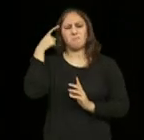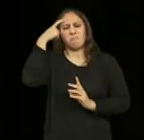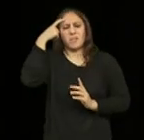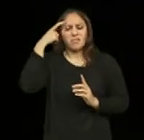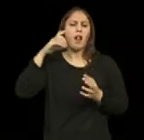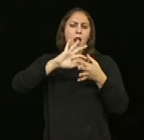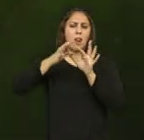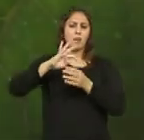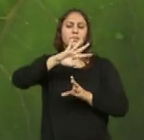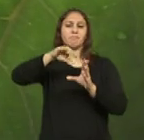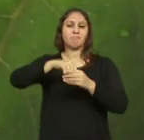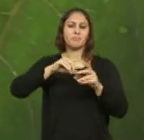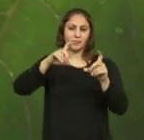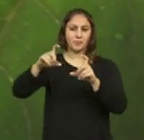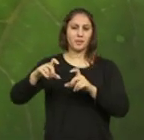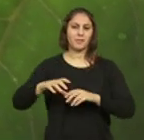livro.